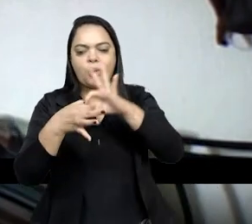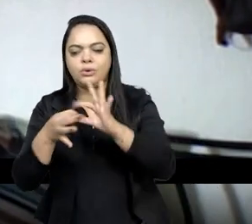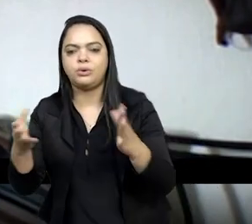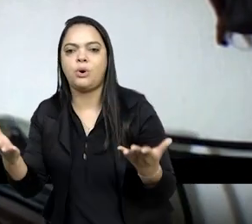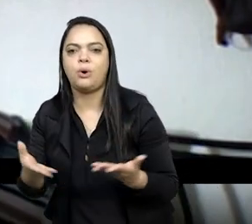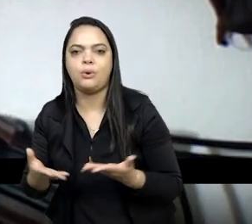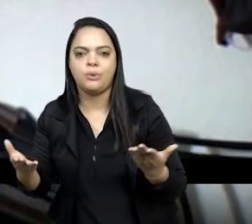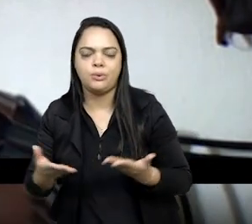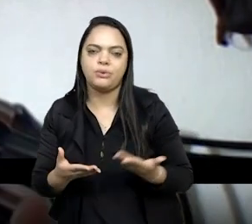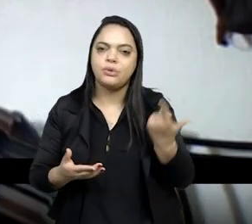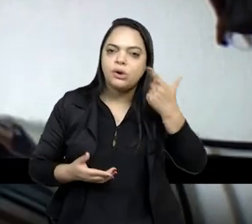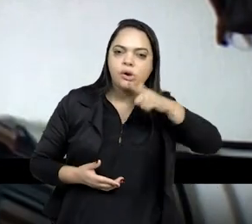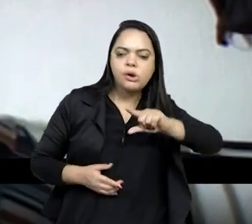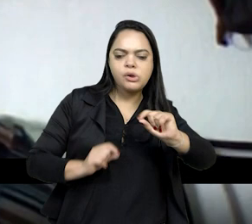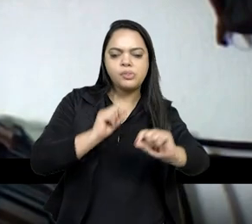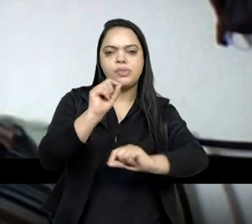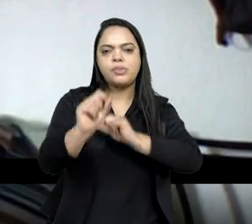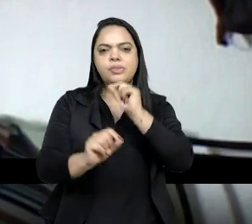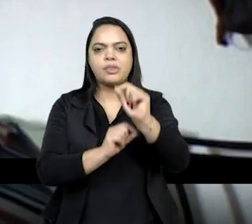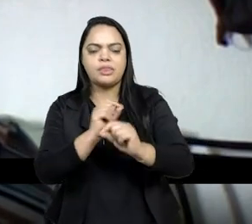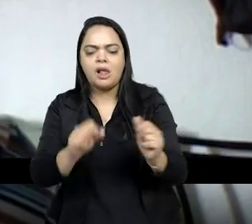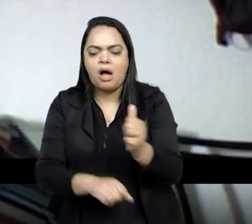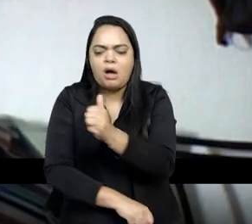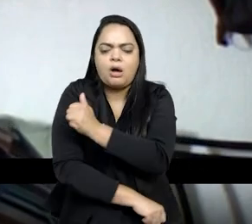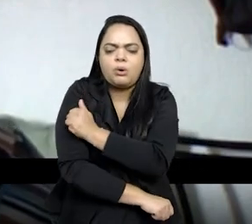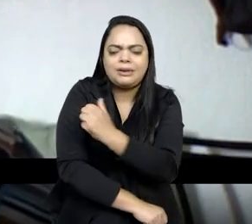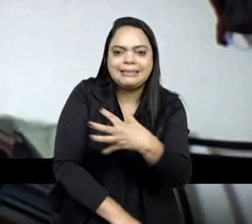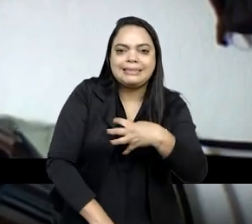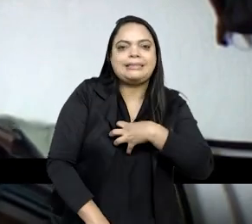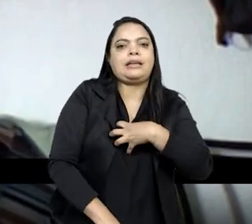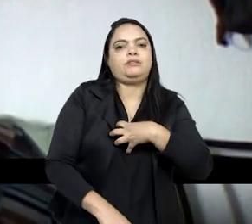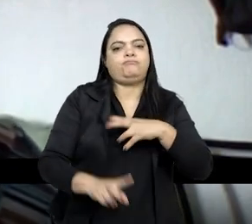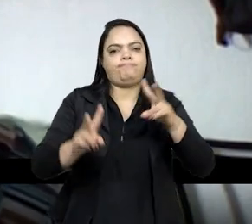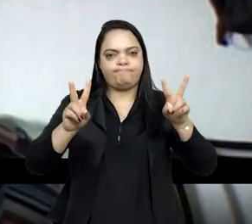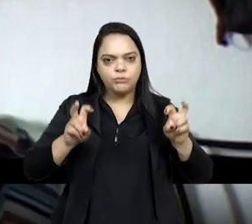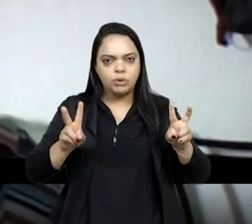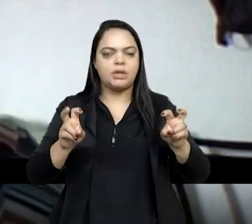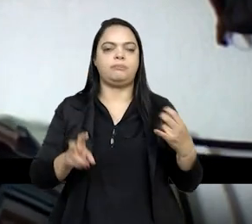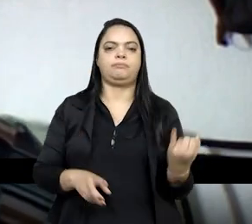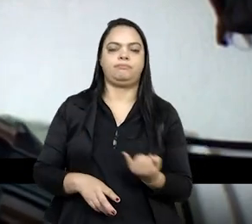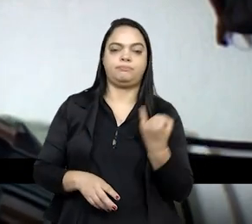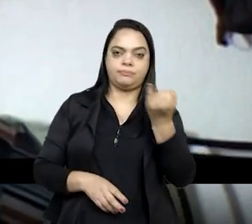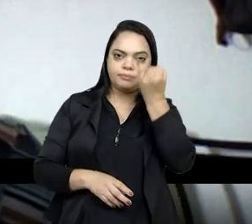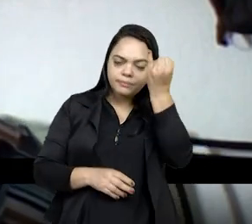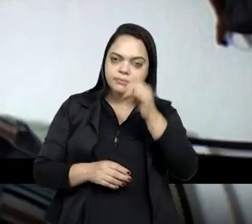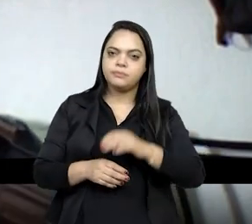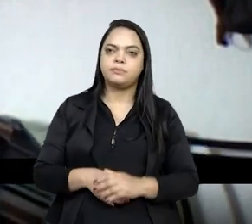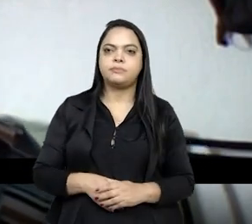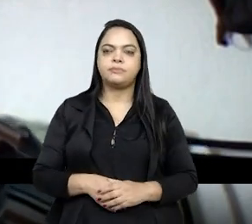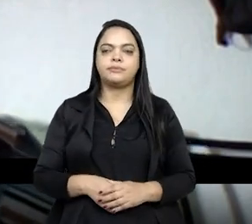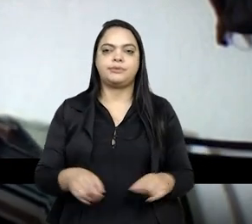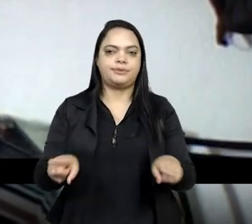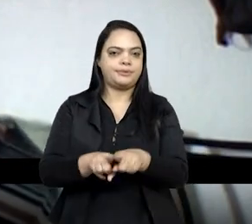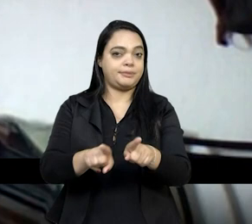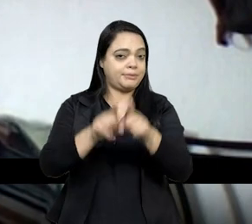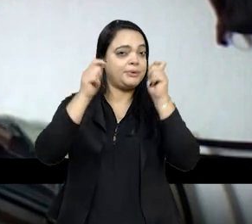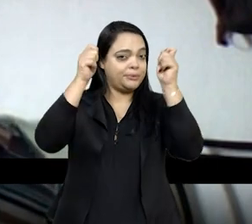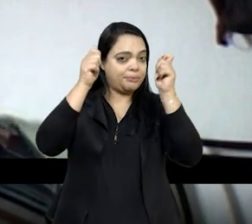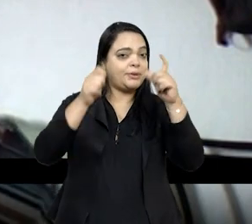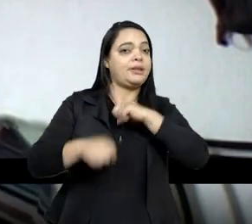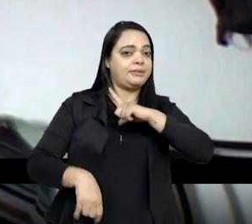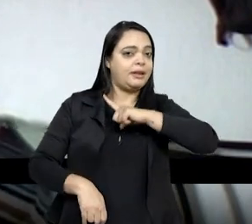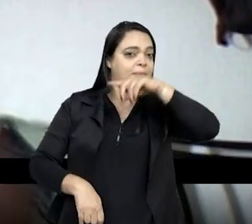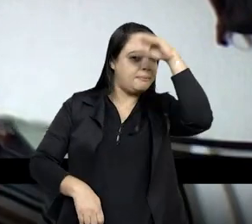de certa maneira, sensibilizar o estudante para determinado tema. E os protestos estão aí, não só no